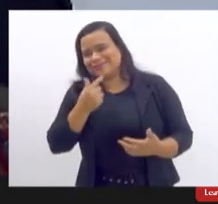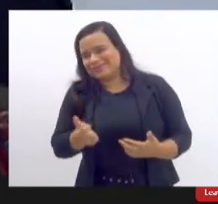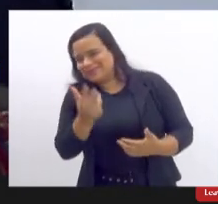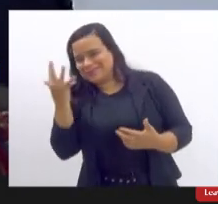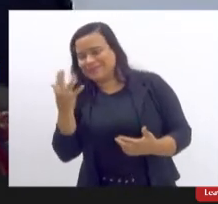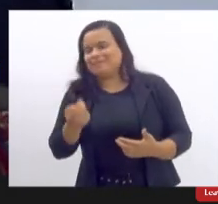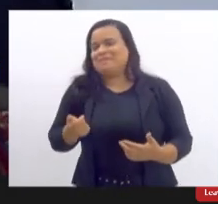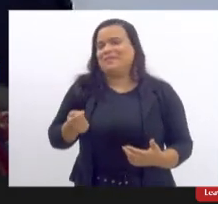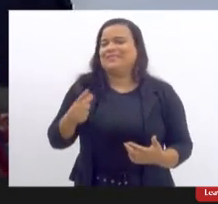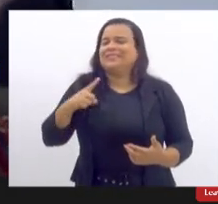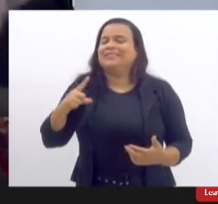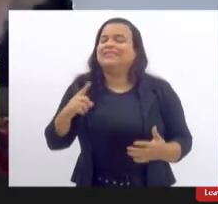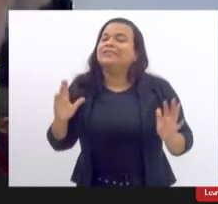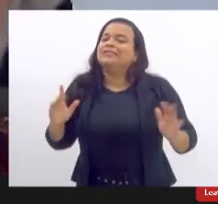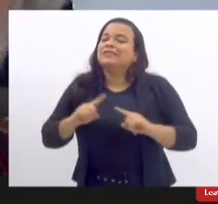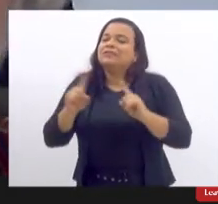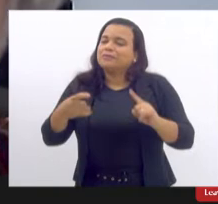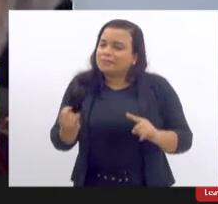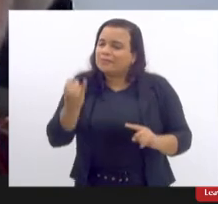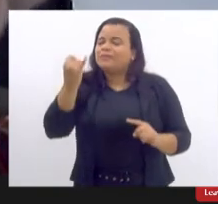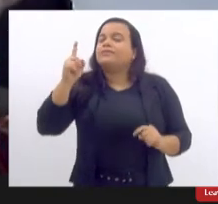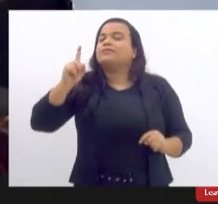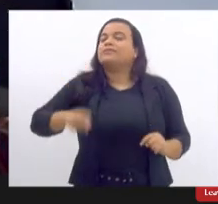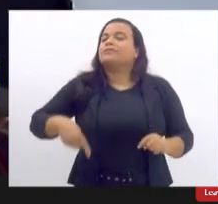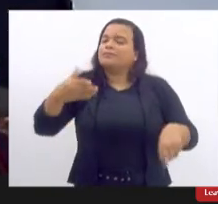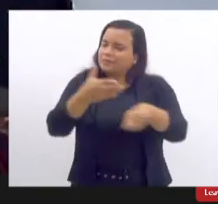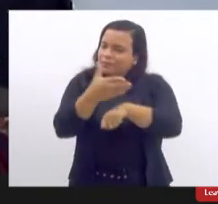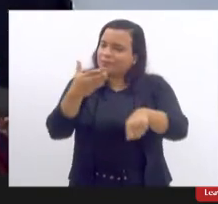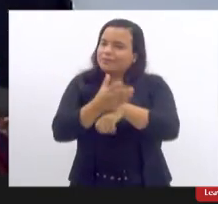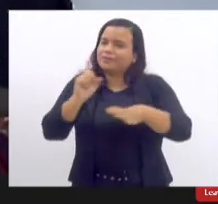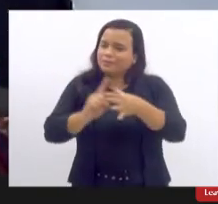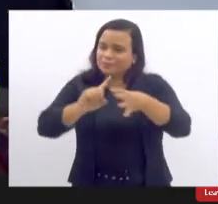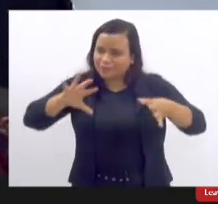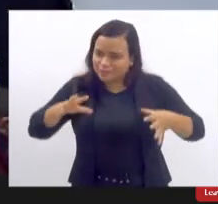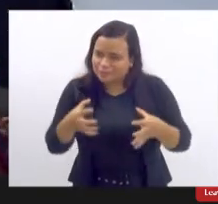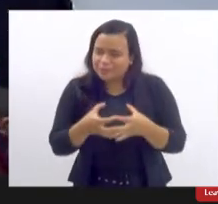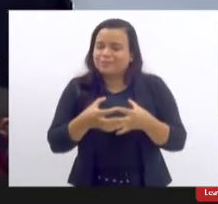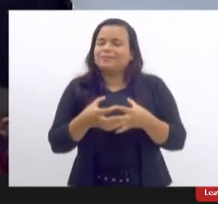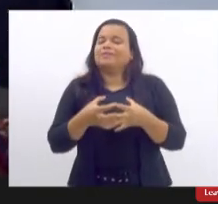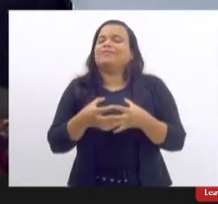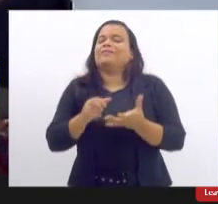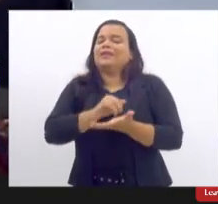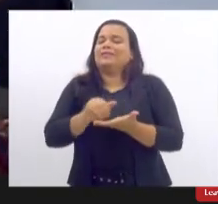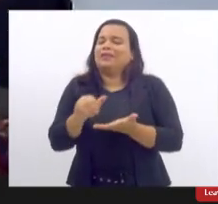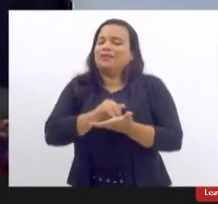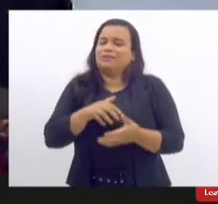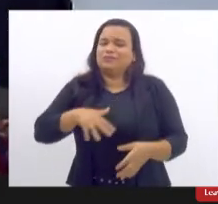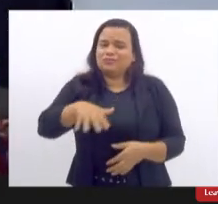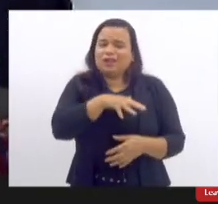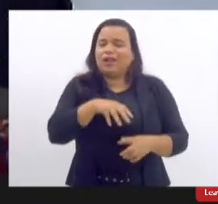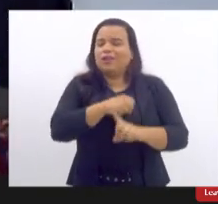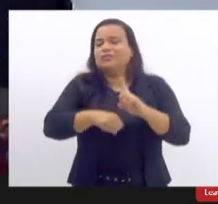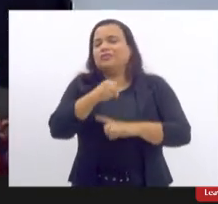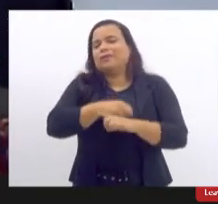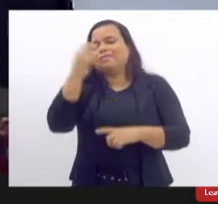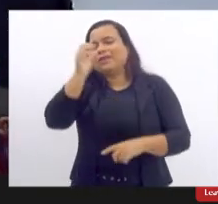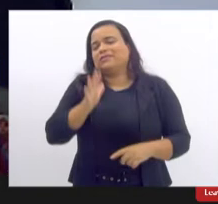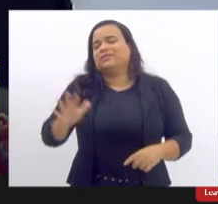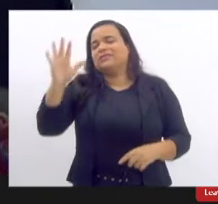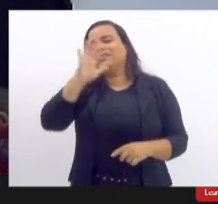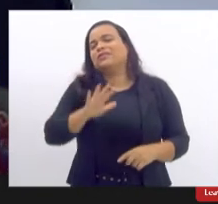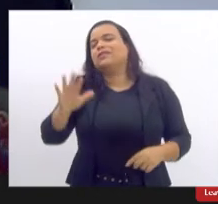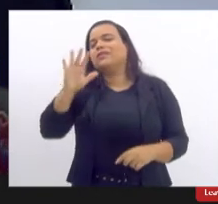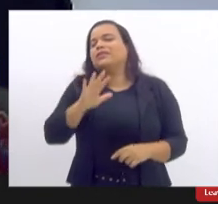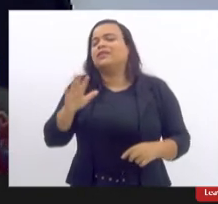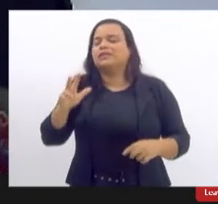mas o que é importante é o senhor é secretário geral da sociedade brasileira de